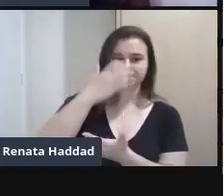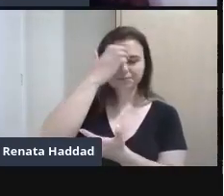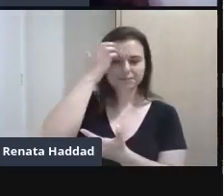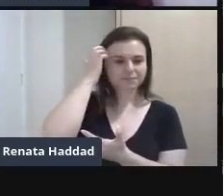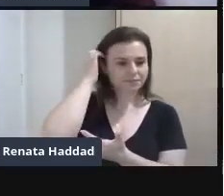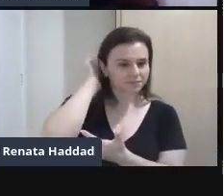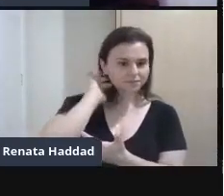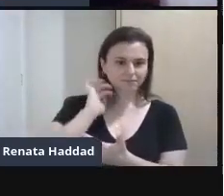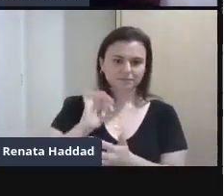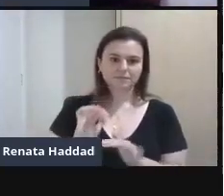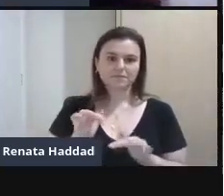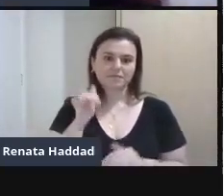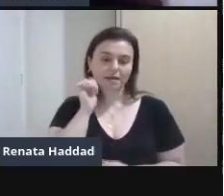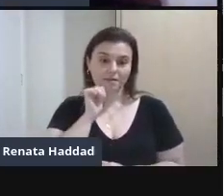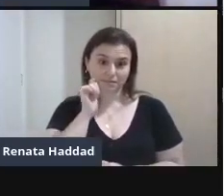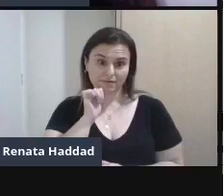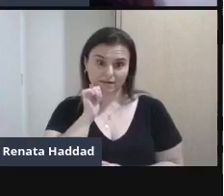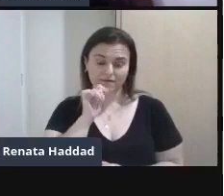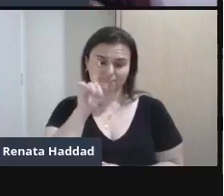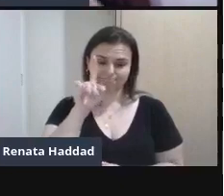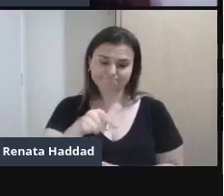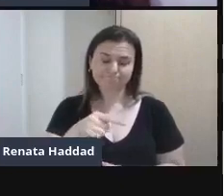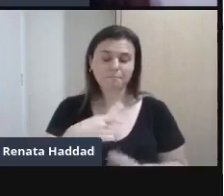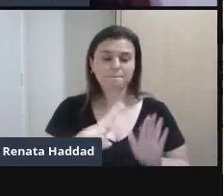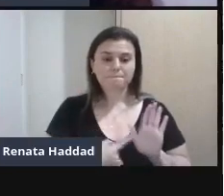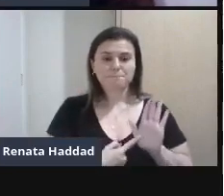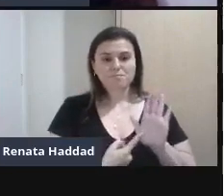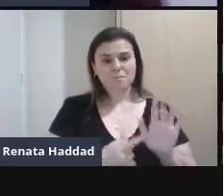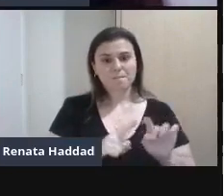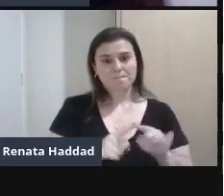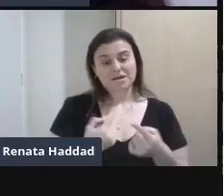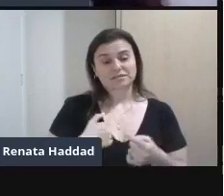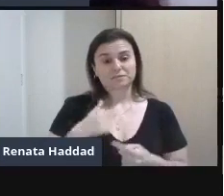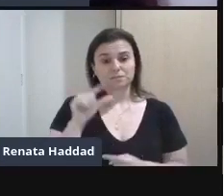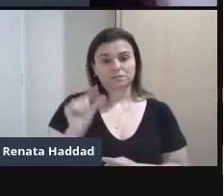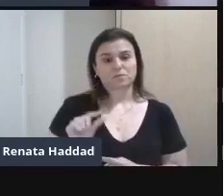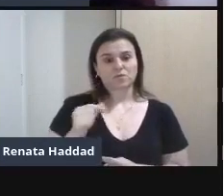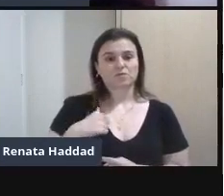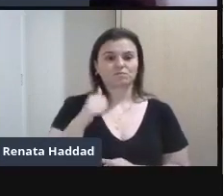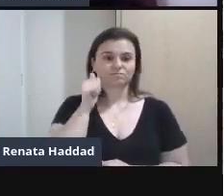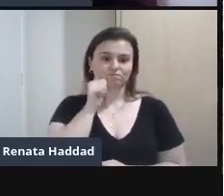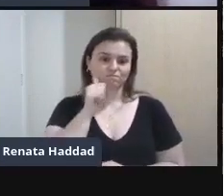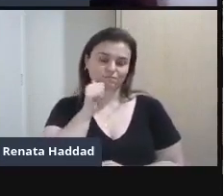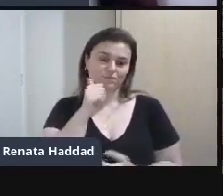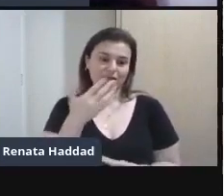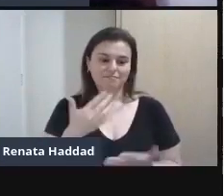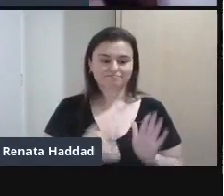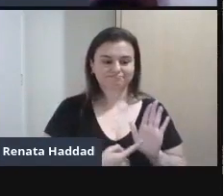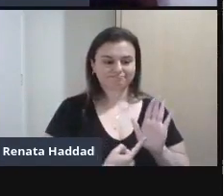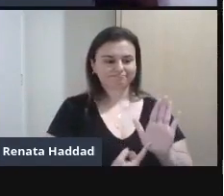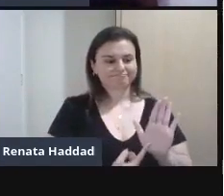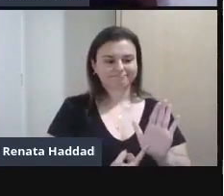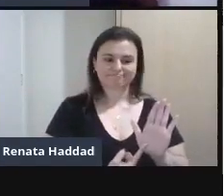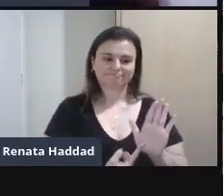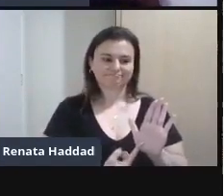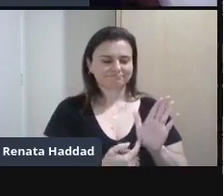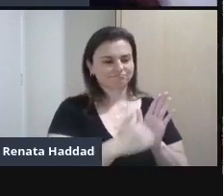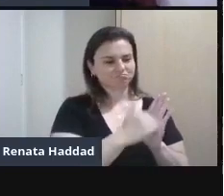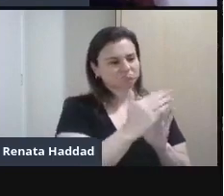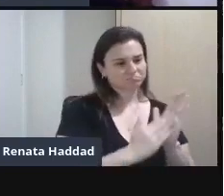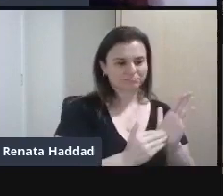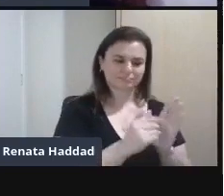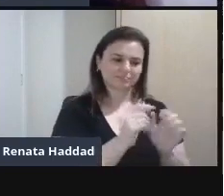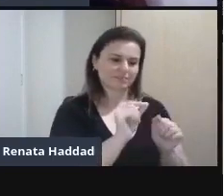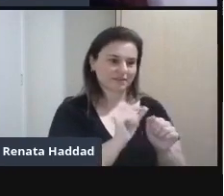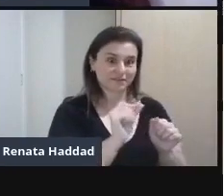No começo As mulheres Eram muito retratadas Mas poucas mulheres Retratando Pintando Esculpindo